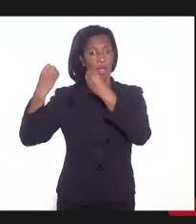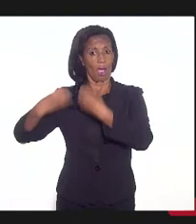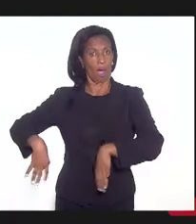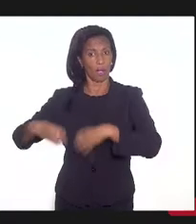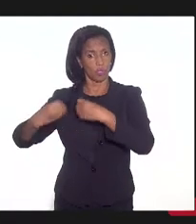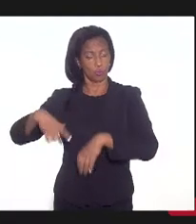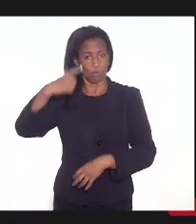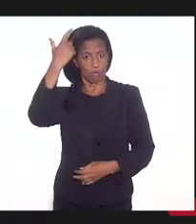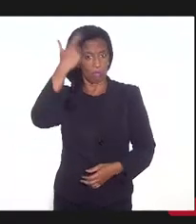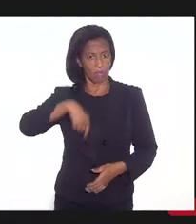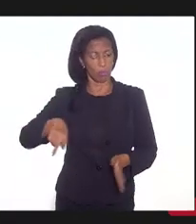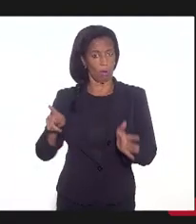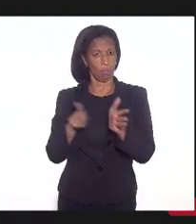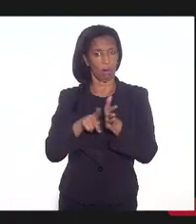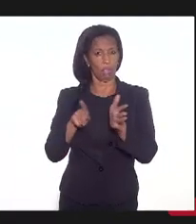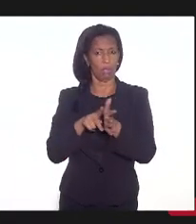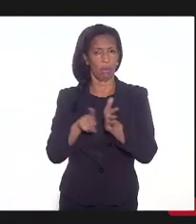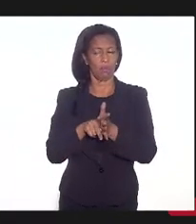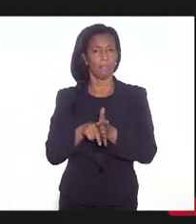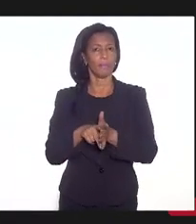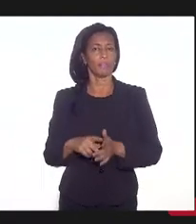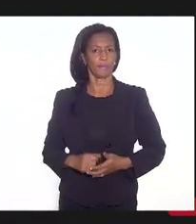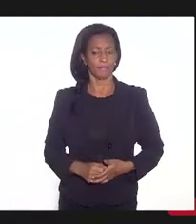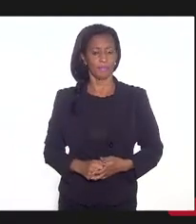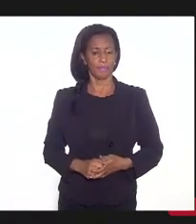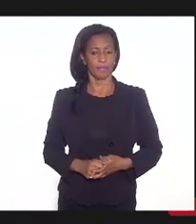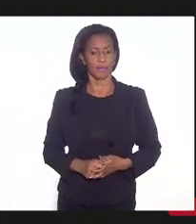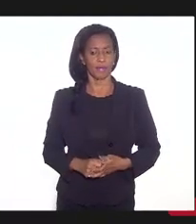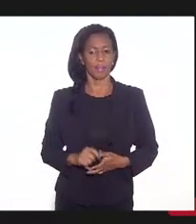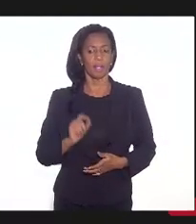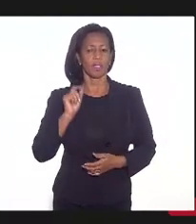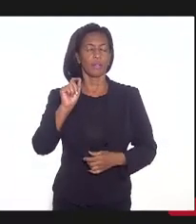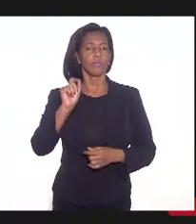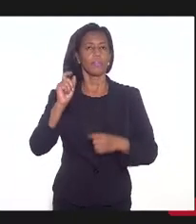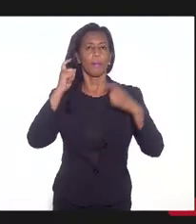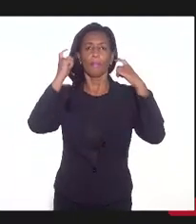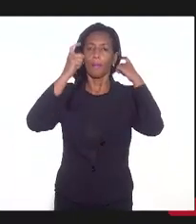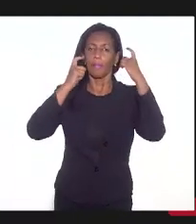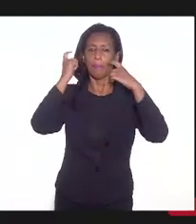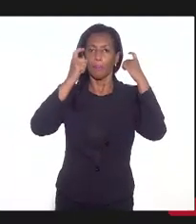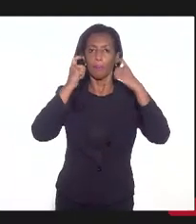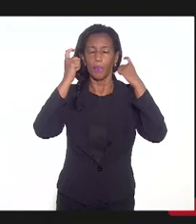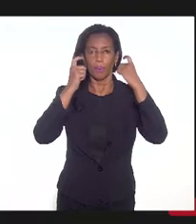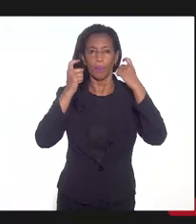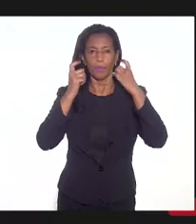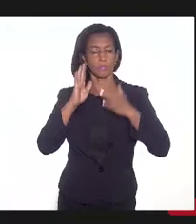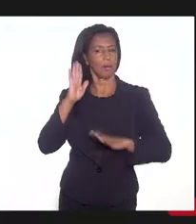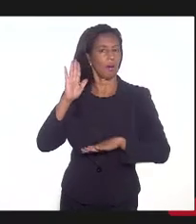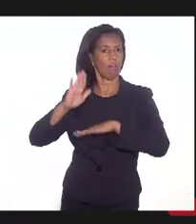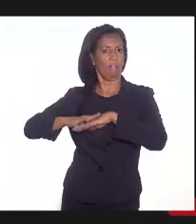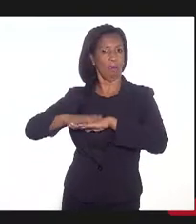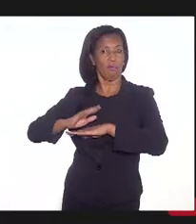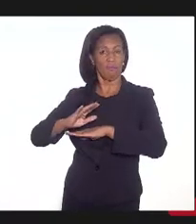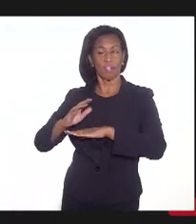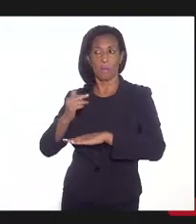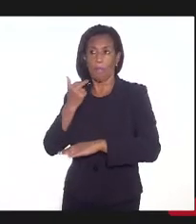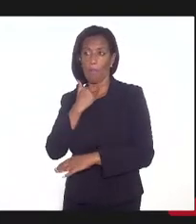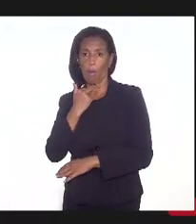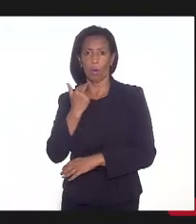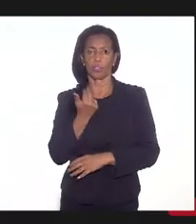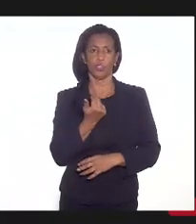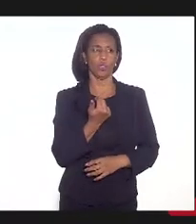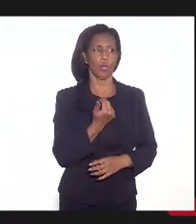o pessoal, em particular de gasto com o pessoal, é que sempre é a preocupação, que às vezes coloca pode ou não pode,